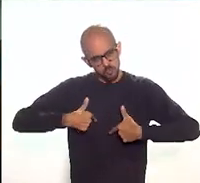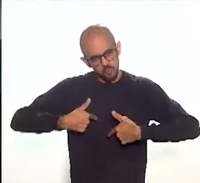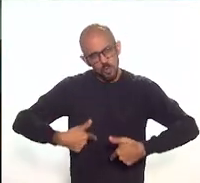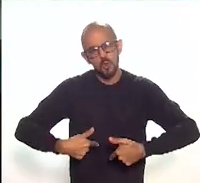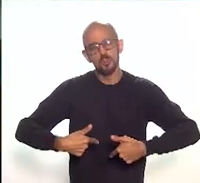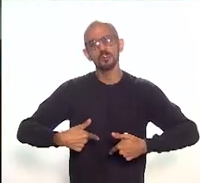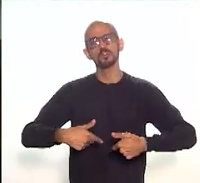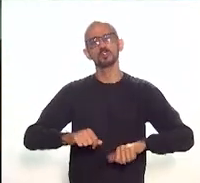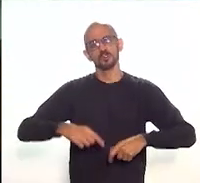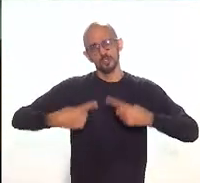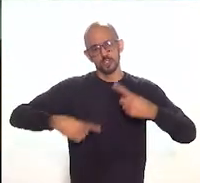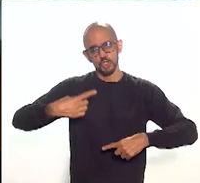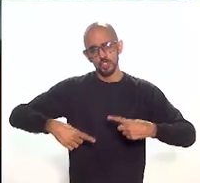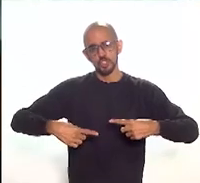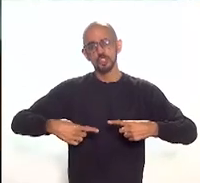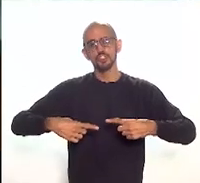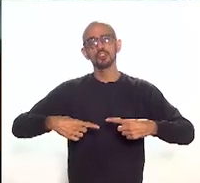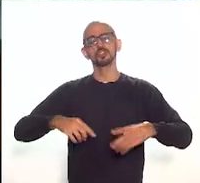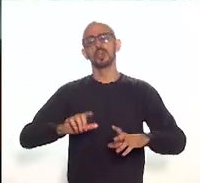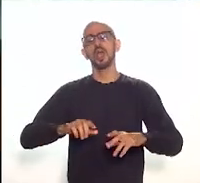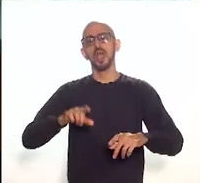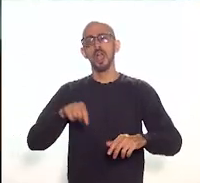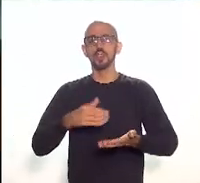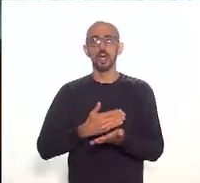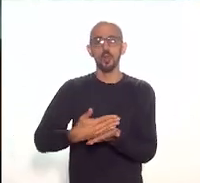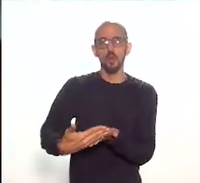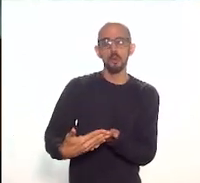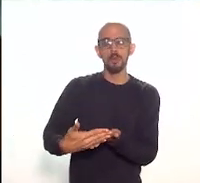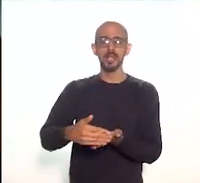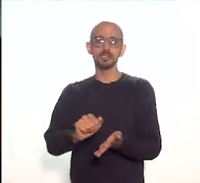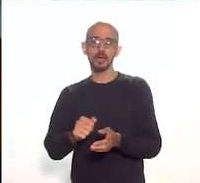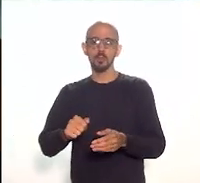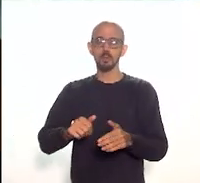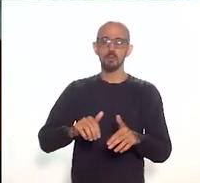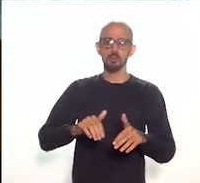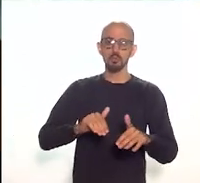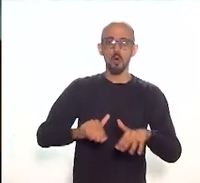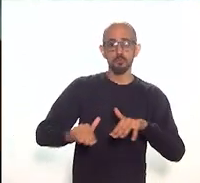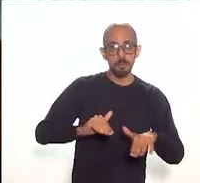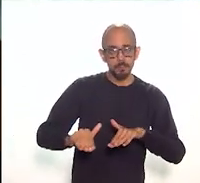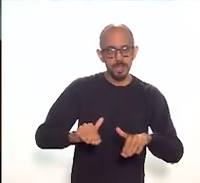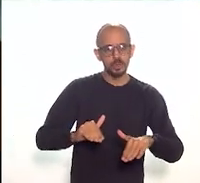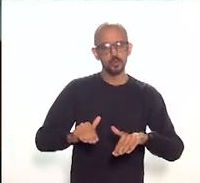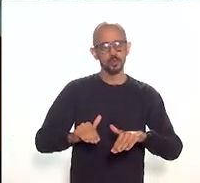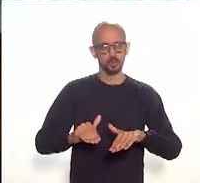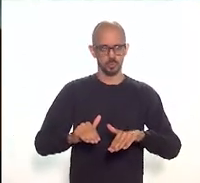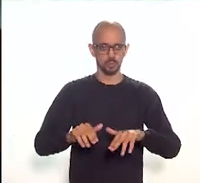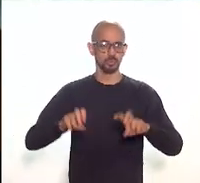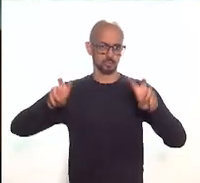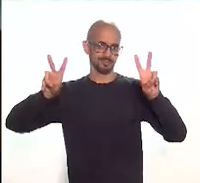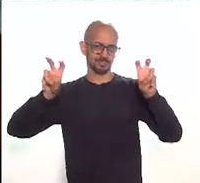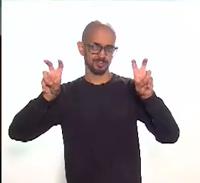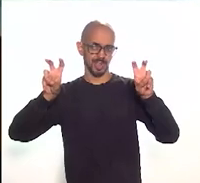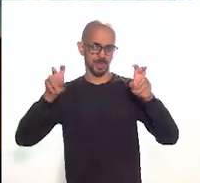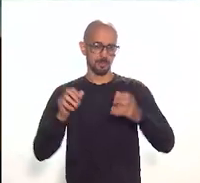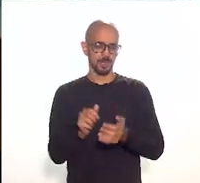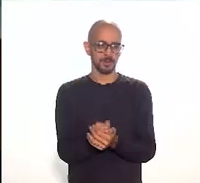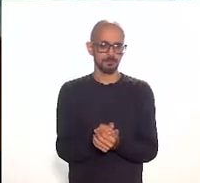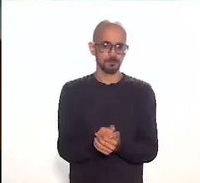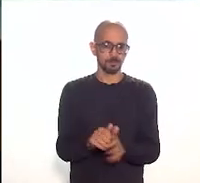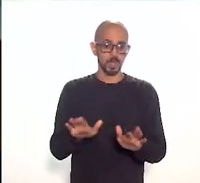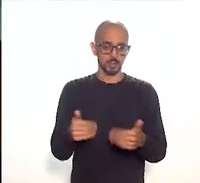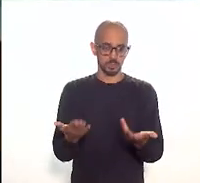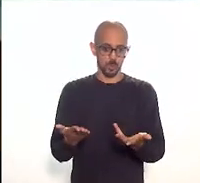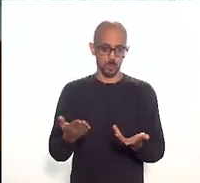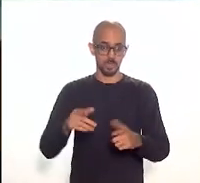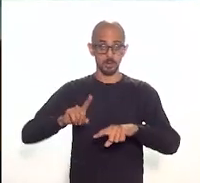promover um movimento em torno do tema. Então, como ele fez um paralelo com o patrimônio imaterial,